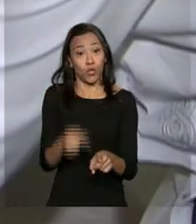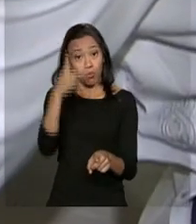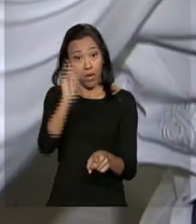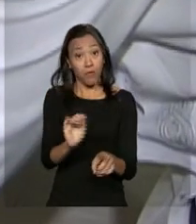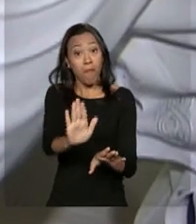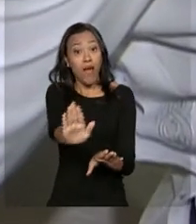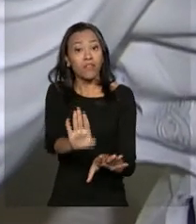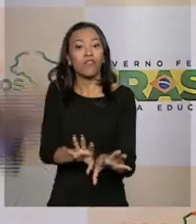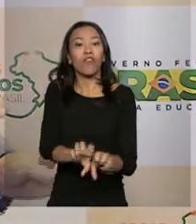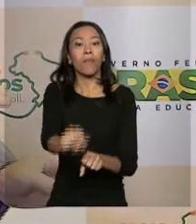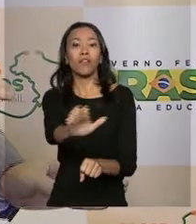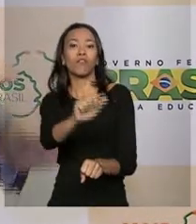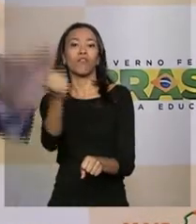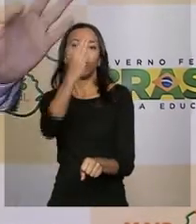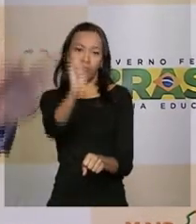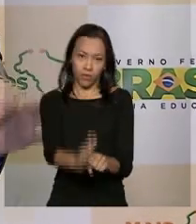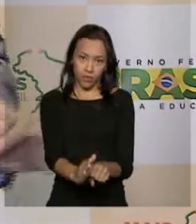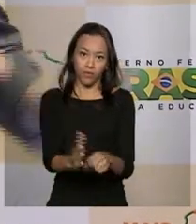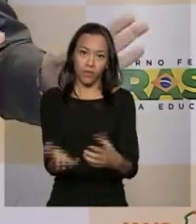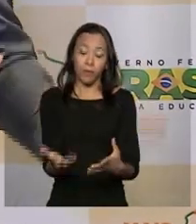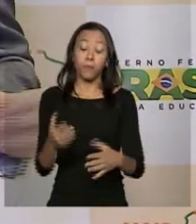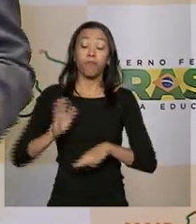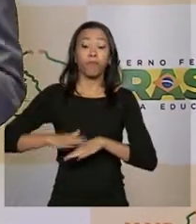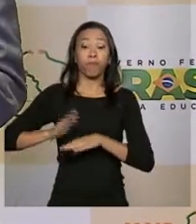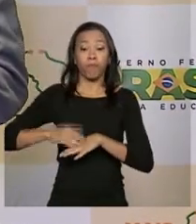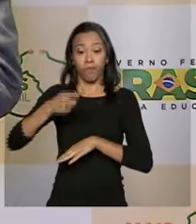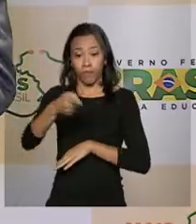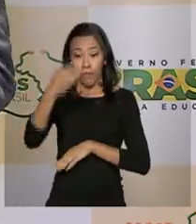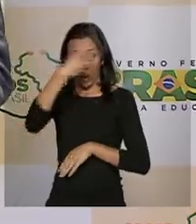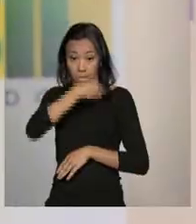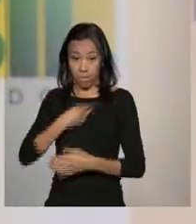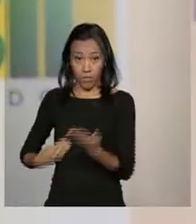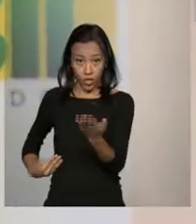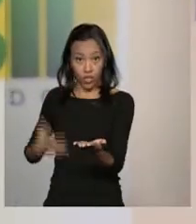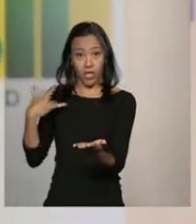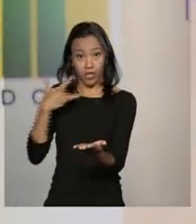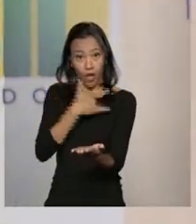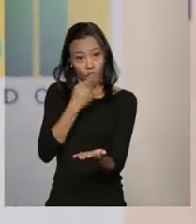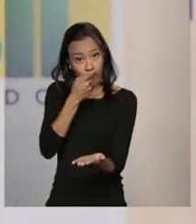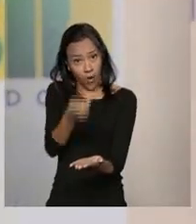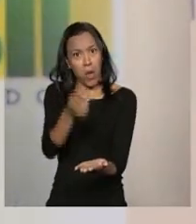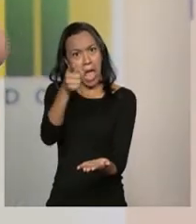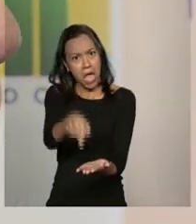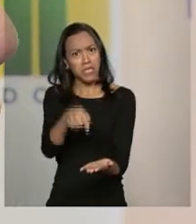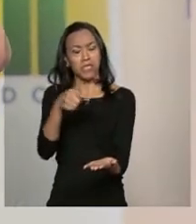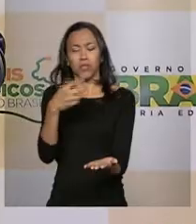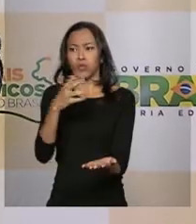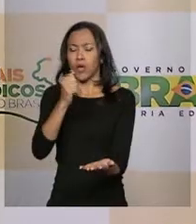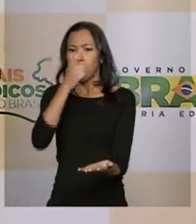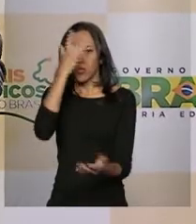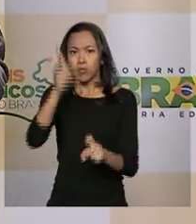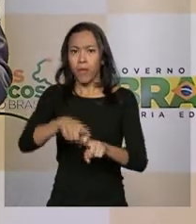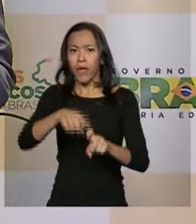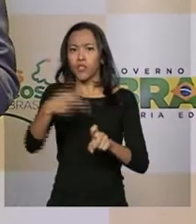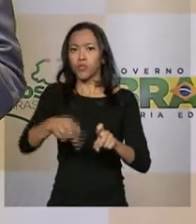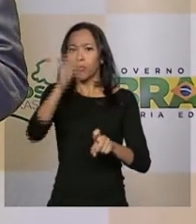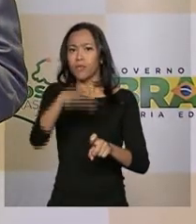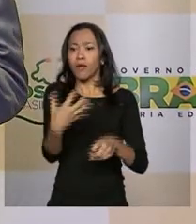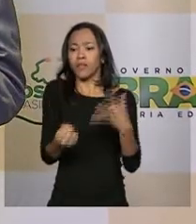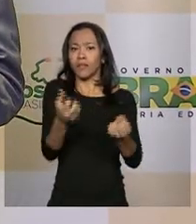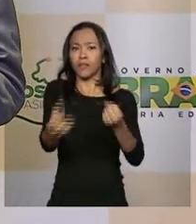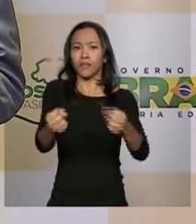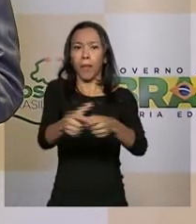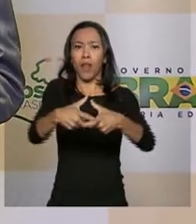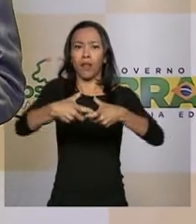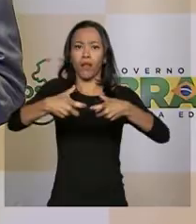formados no exterior. Segundo o ministro da Saúde, essa foi a maior adesão de brasileiros desde o início do programa